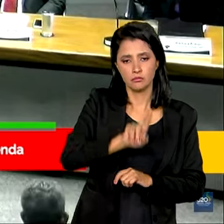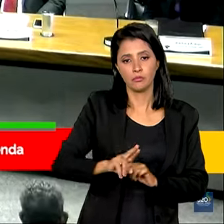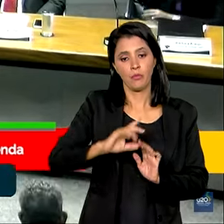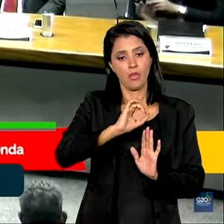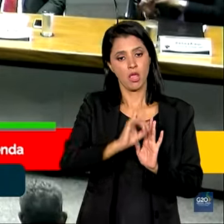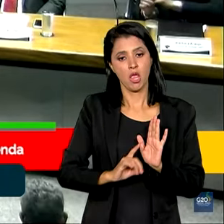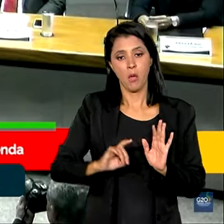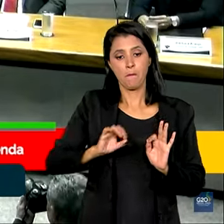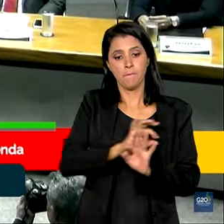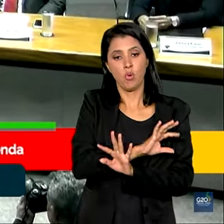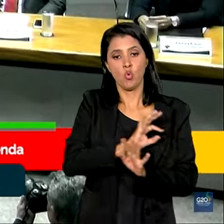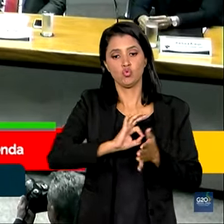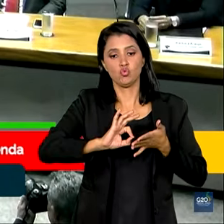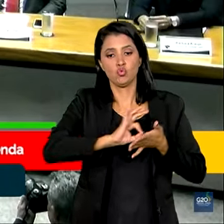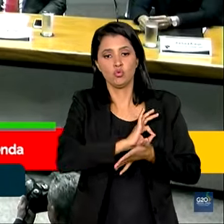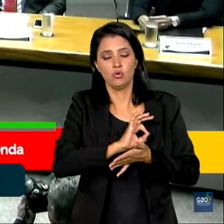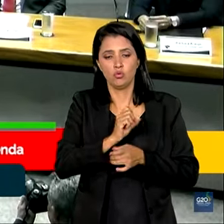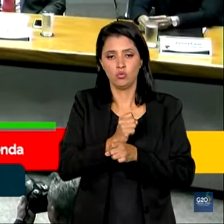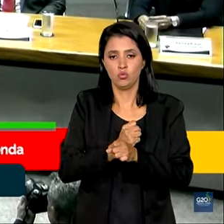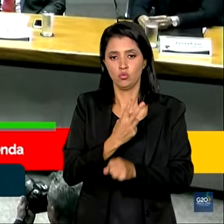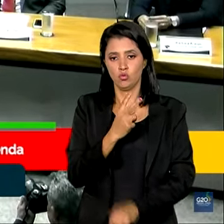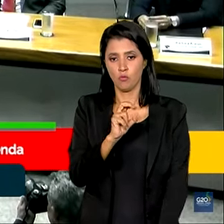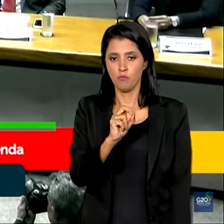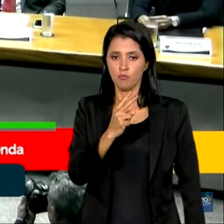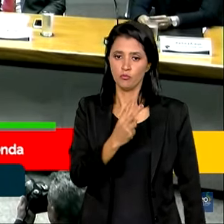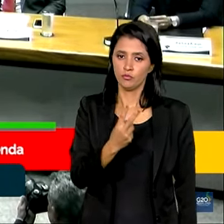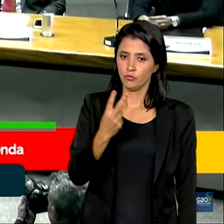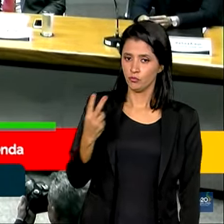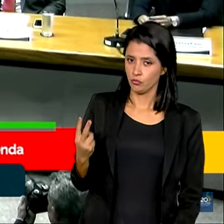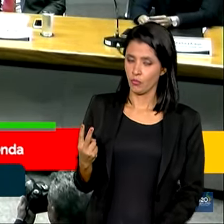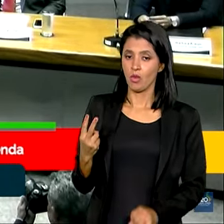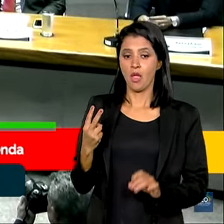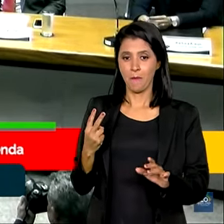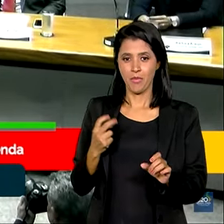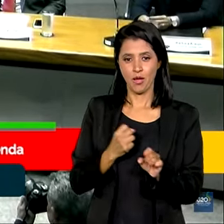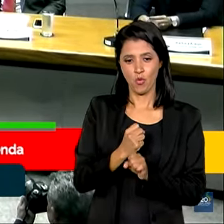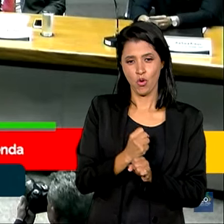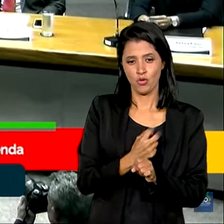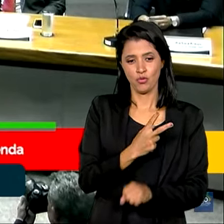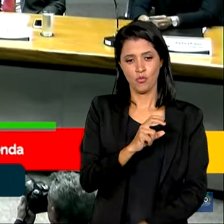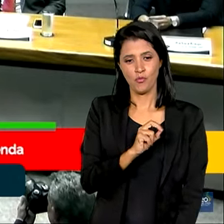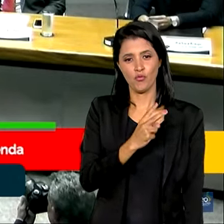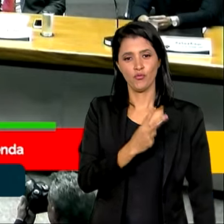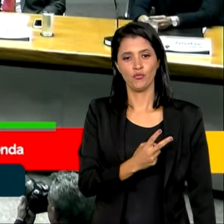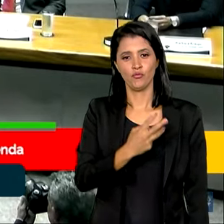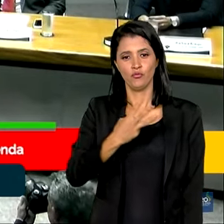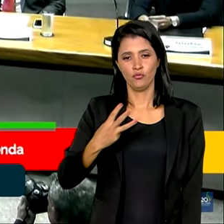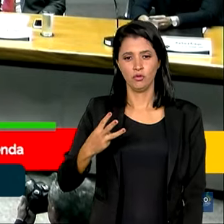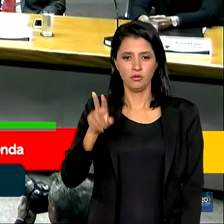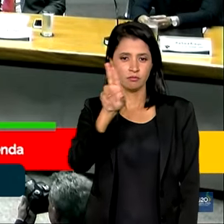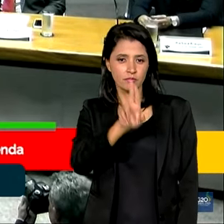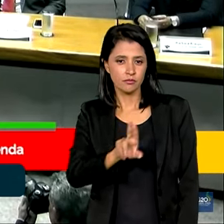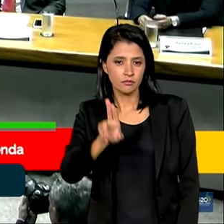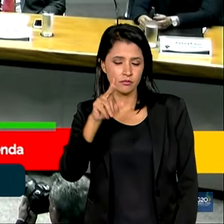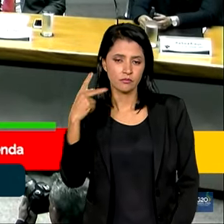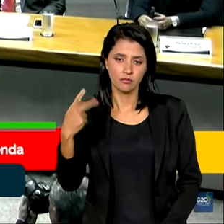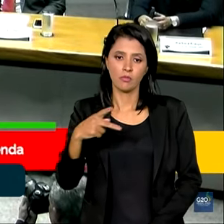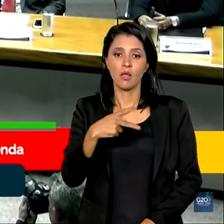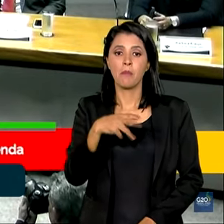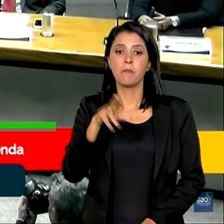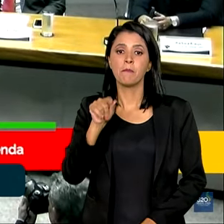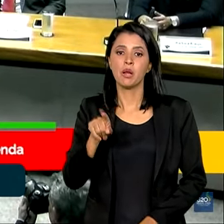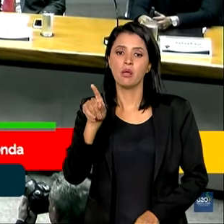declaração pré-preenchida. Do ano de 2022 para o ano de 2023, a utilização da pré